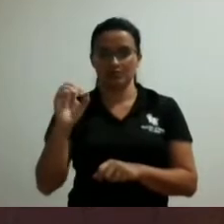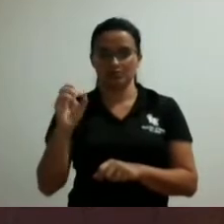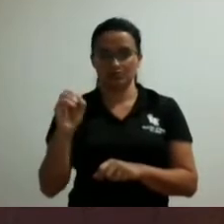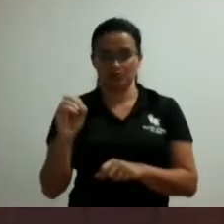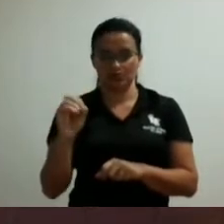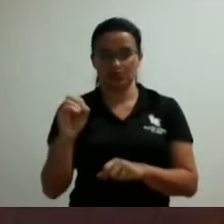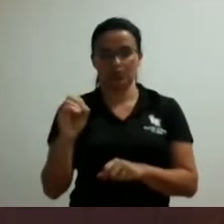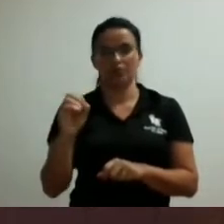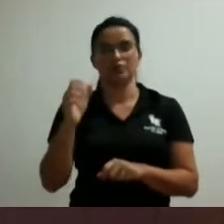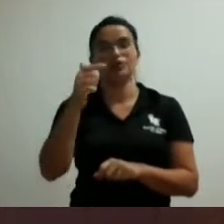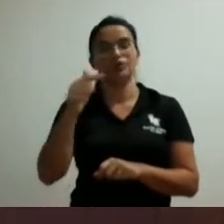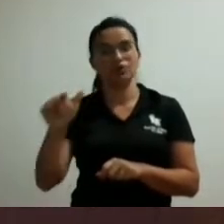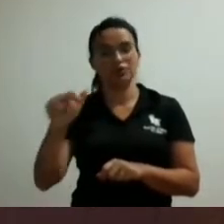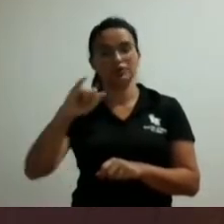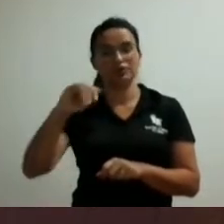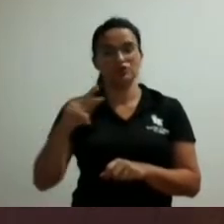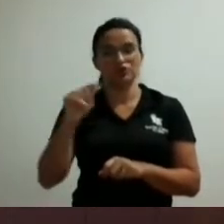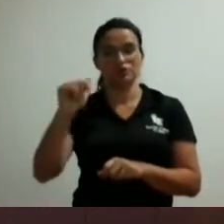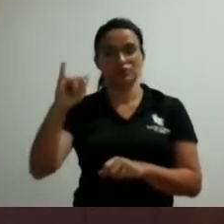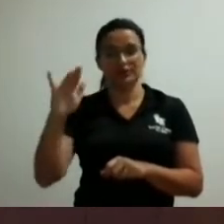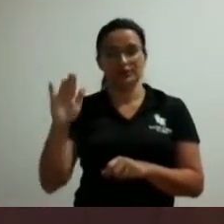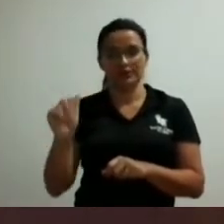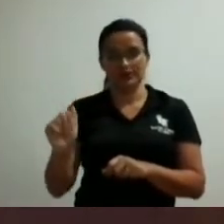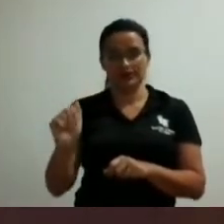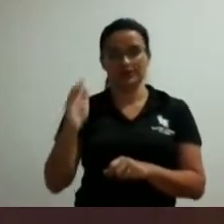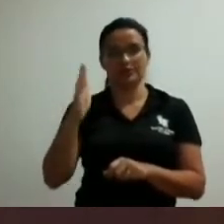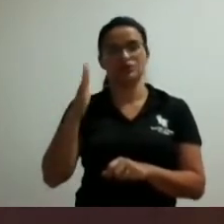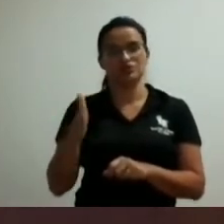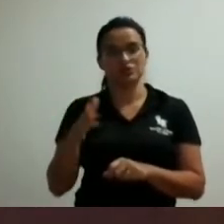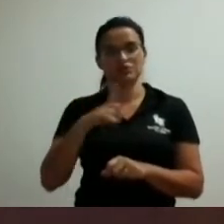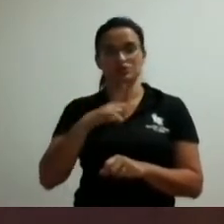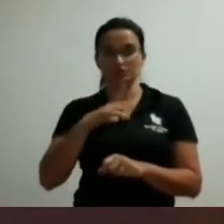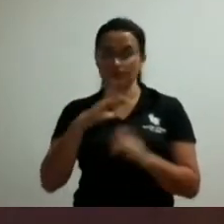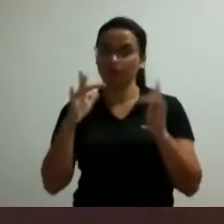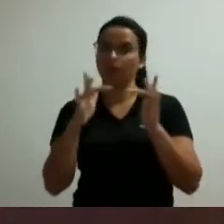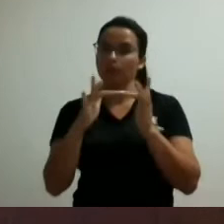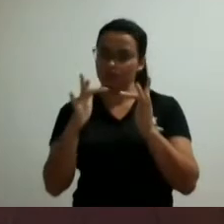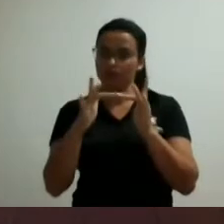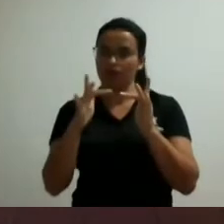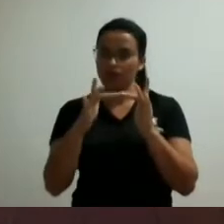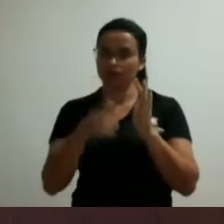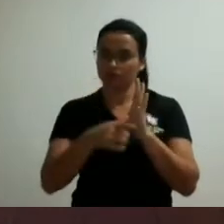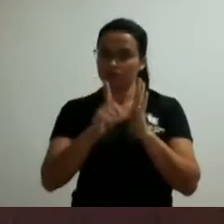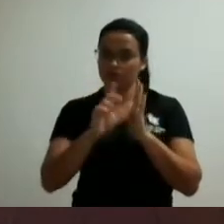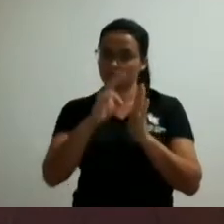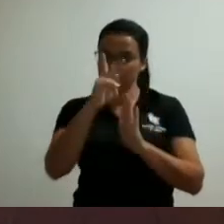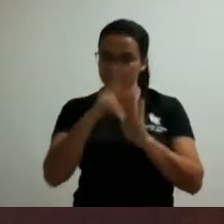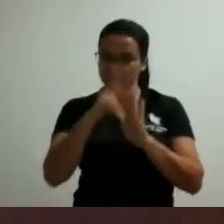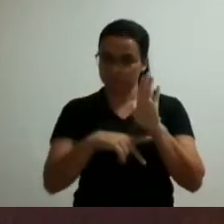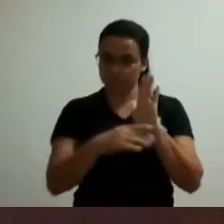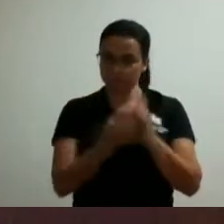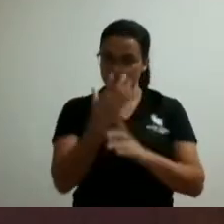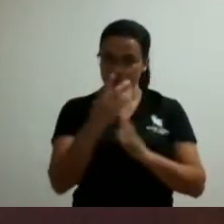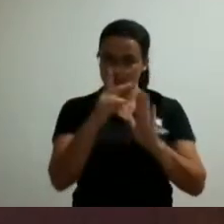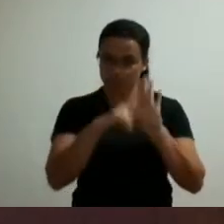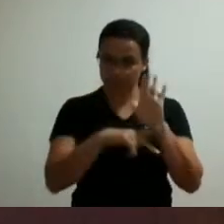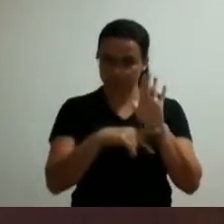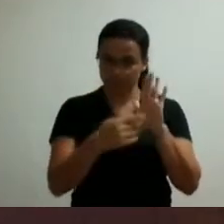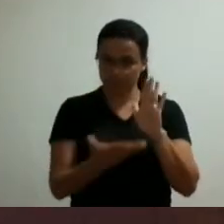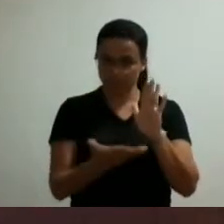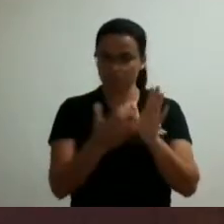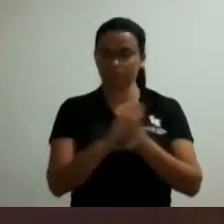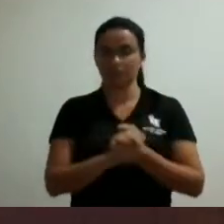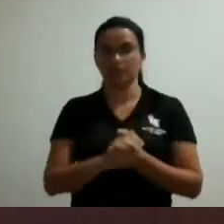que com quem nós já tivemos contatos aí anteriores antes desse projeto inclusive a Júlia é